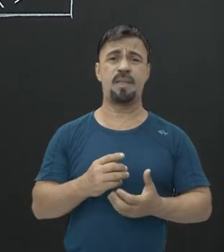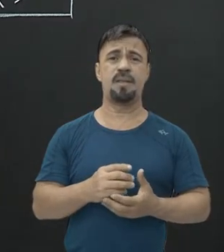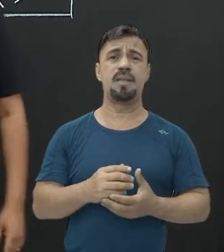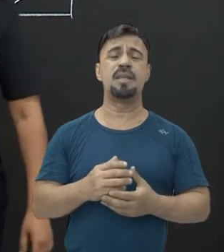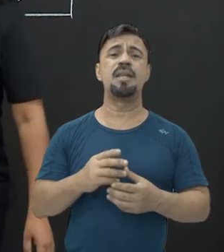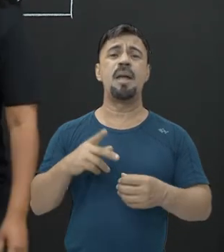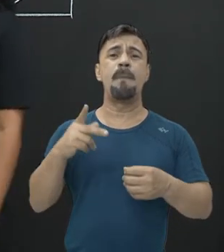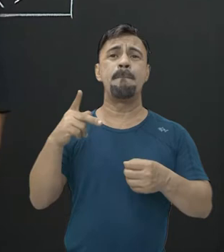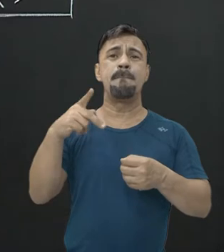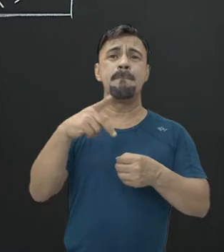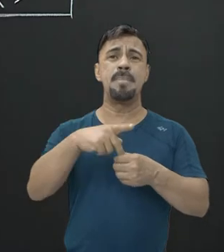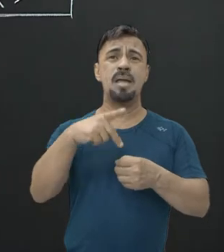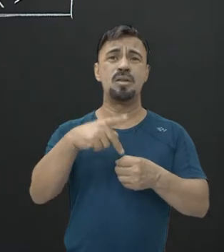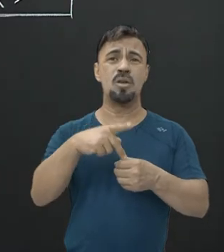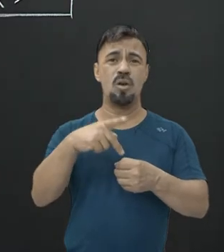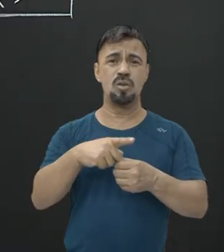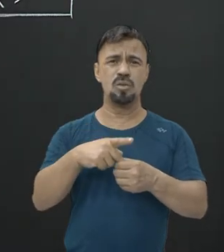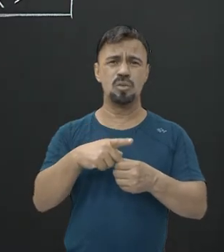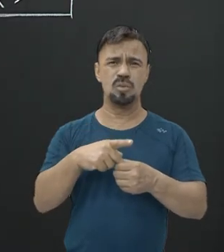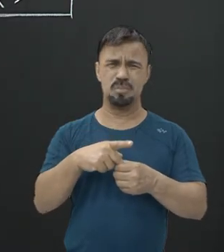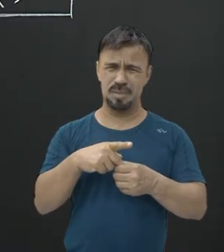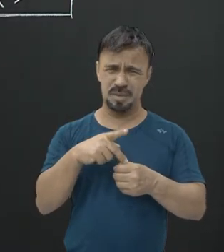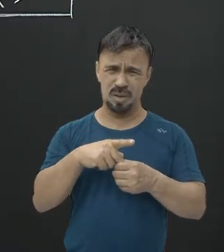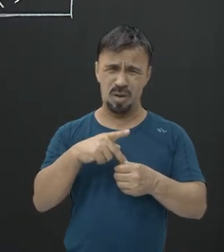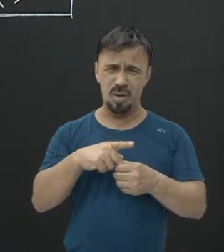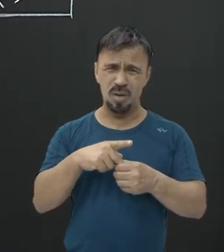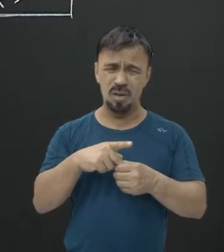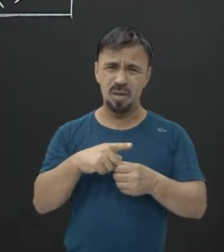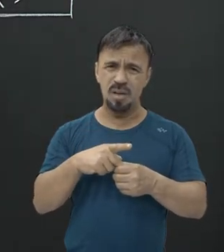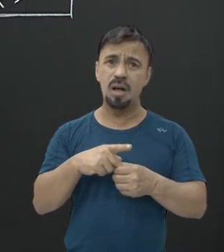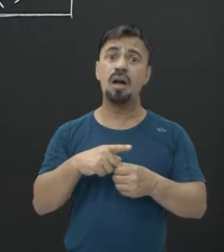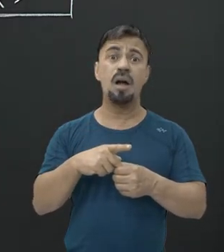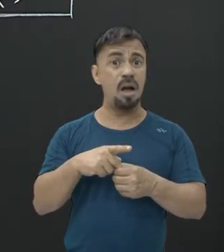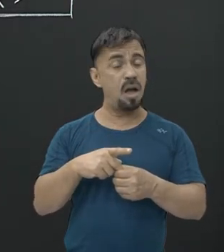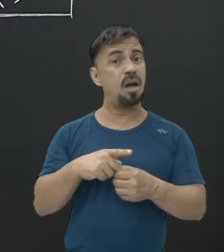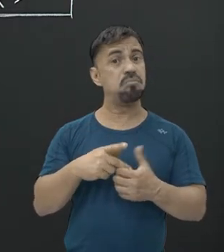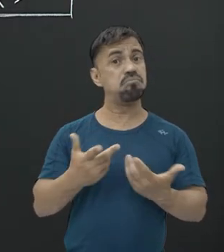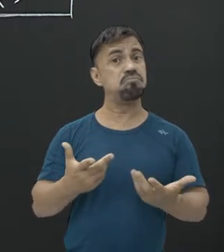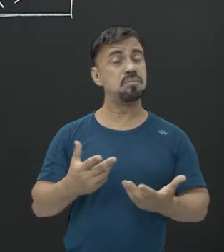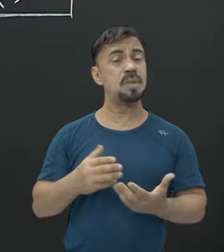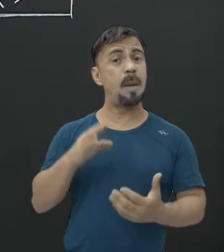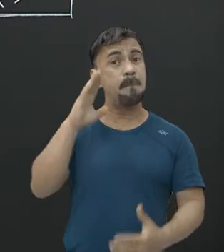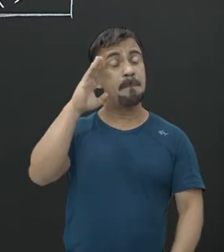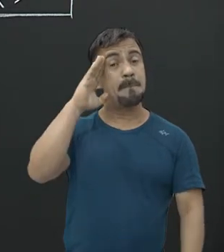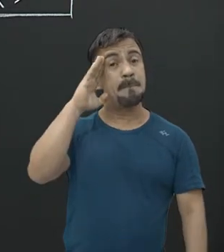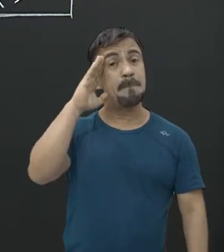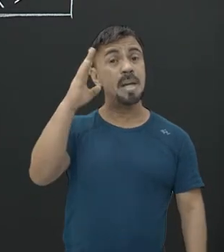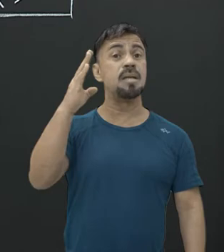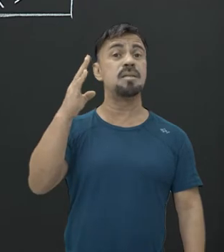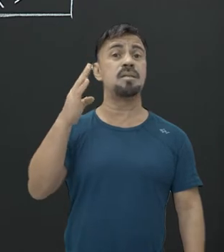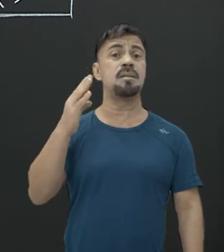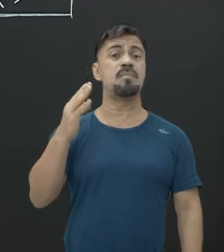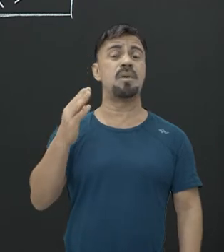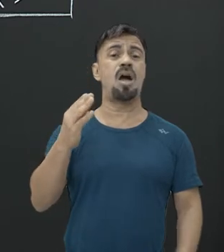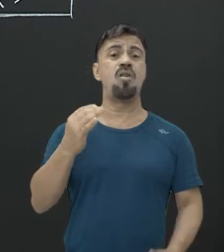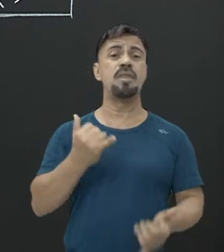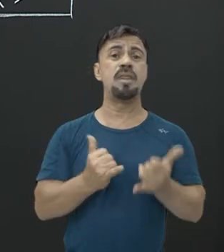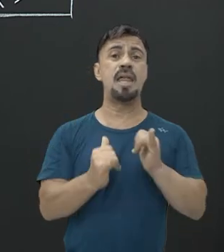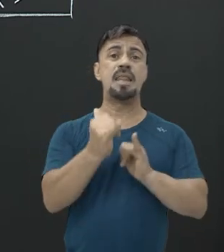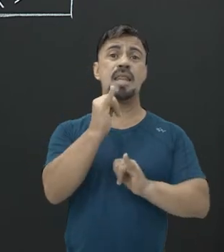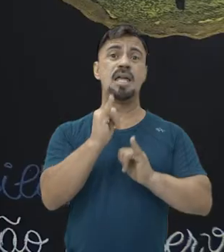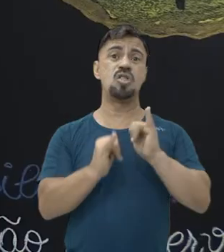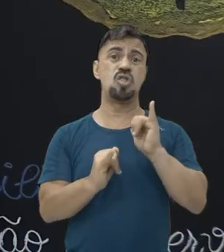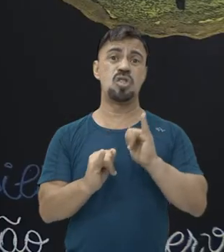petróleo. Petróleo é a nossa fonte, assim, principal de energia de